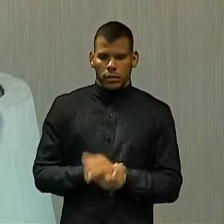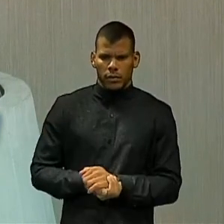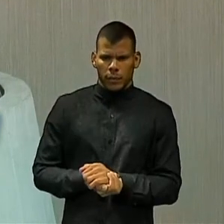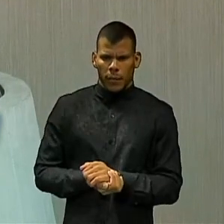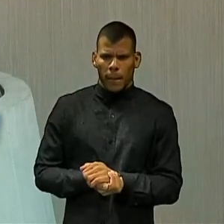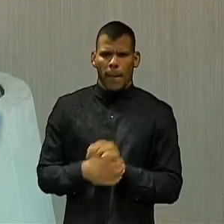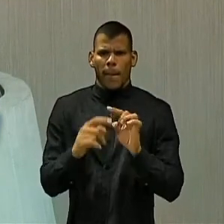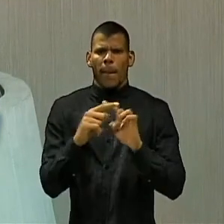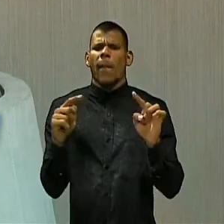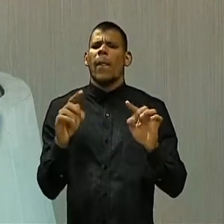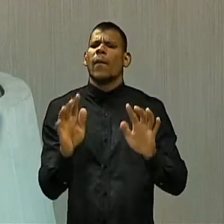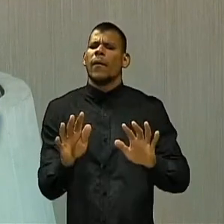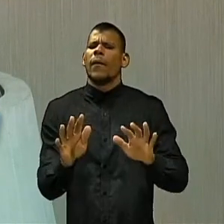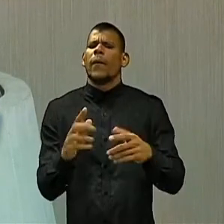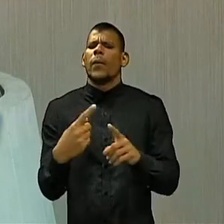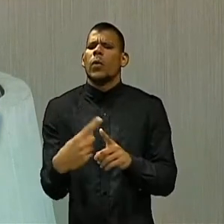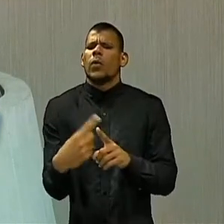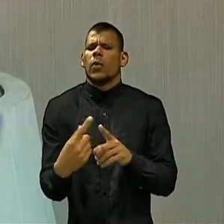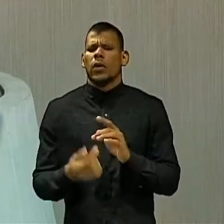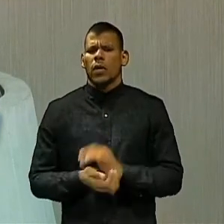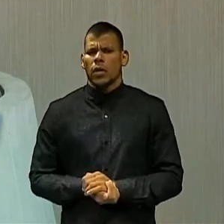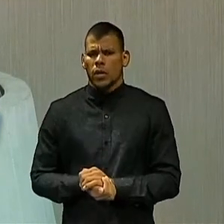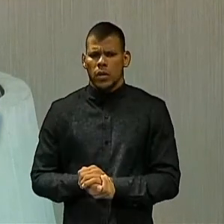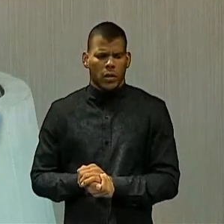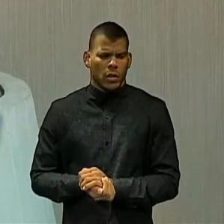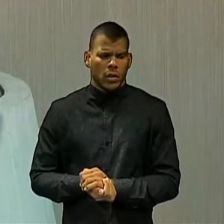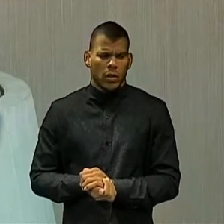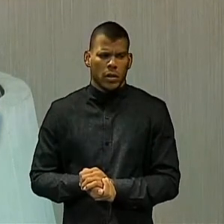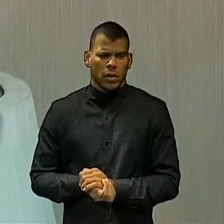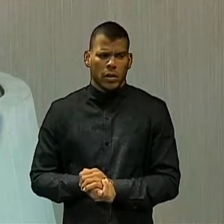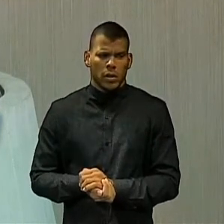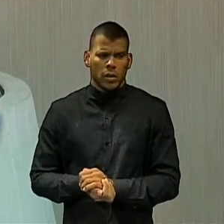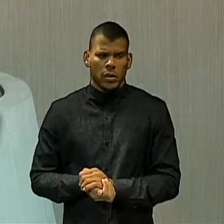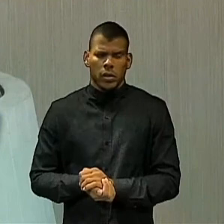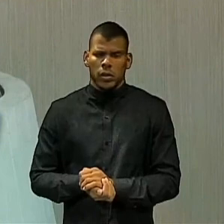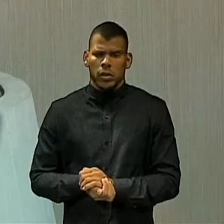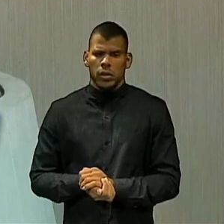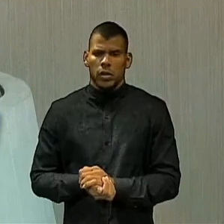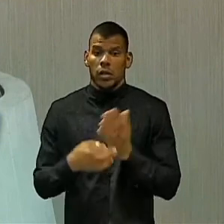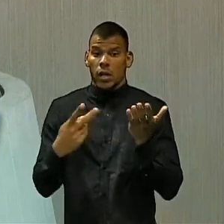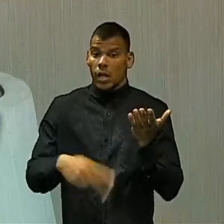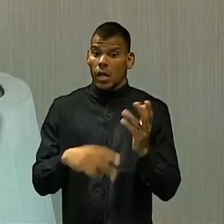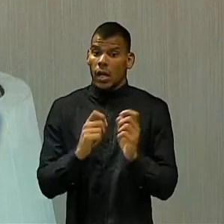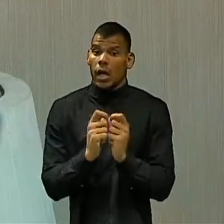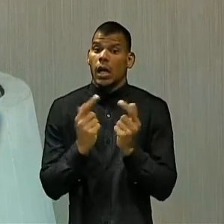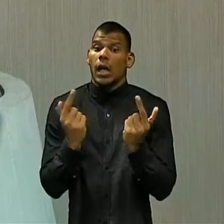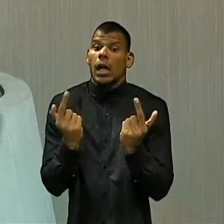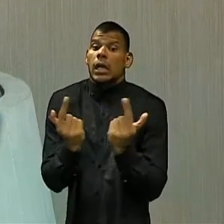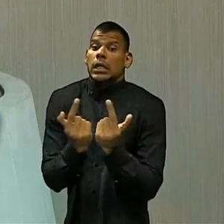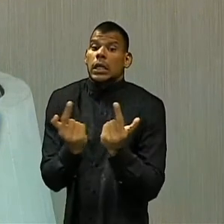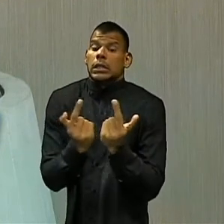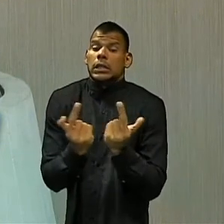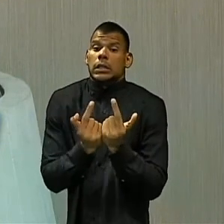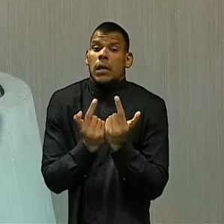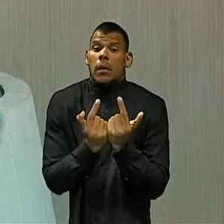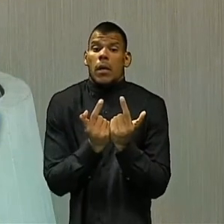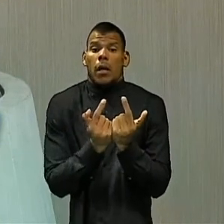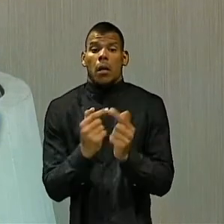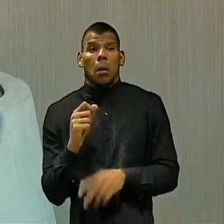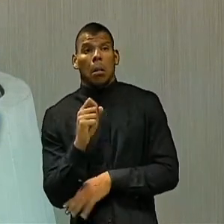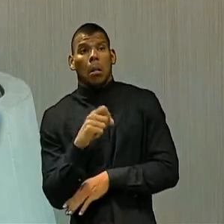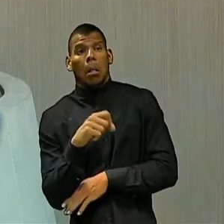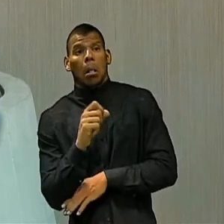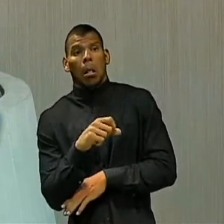Mas sabe por que que isso está dessa forma? Porque justamente essa casa está refém. Está